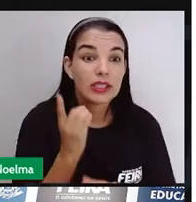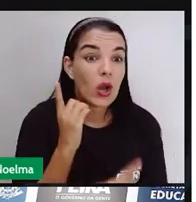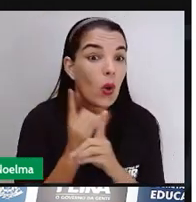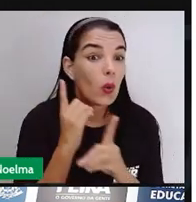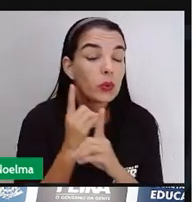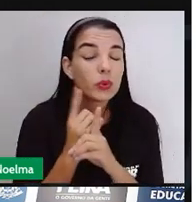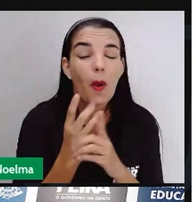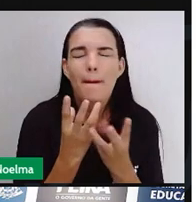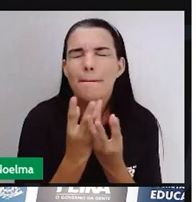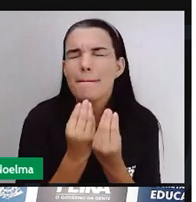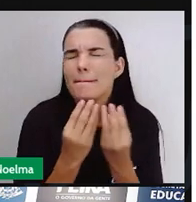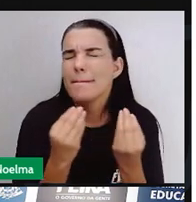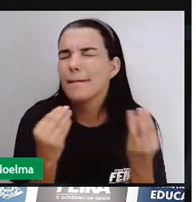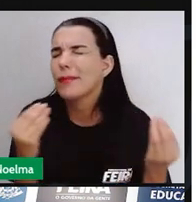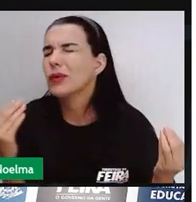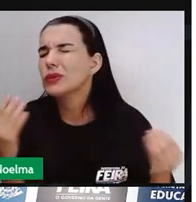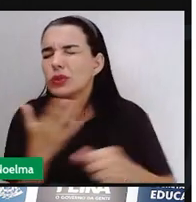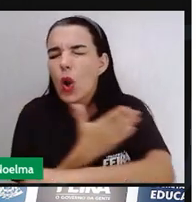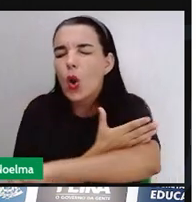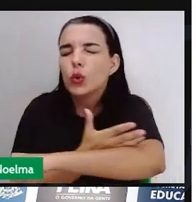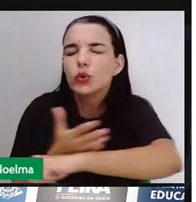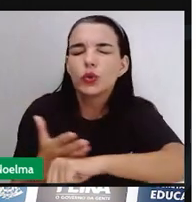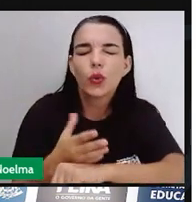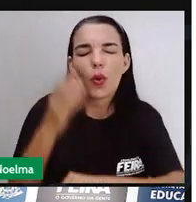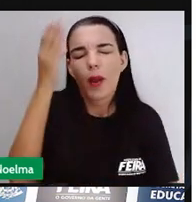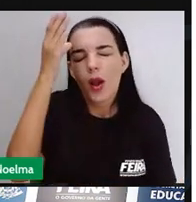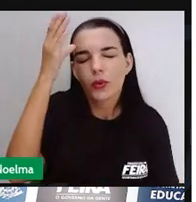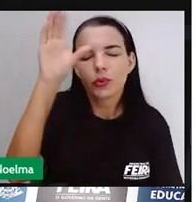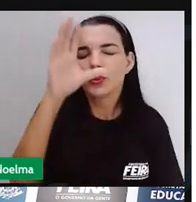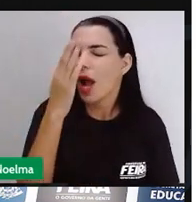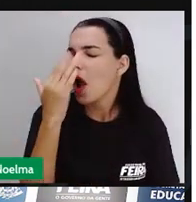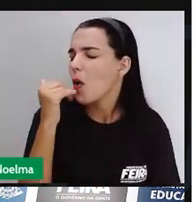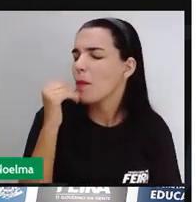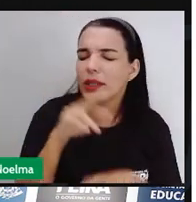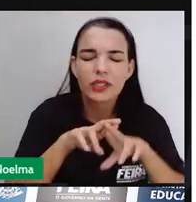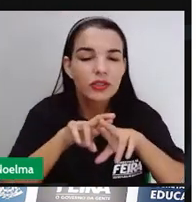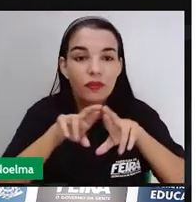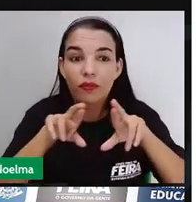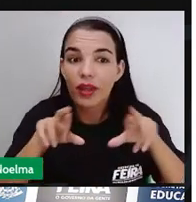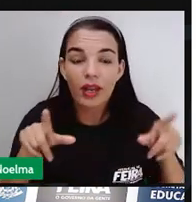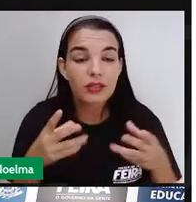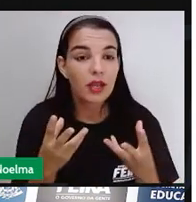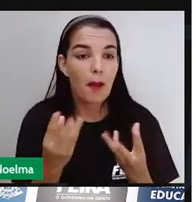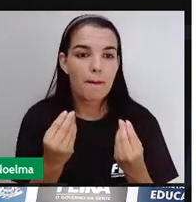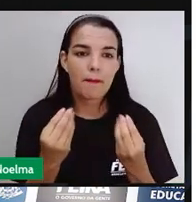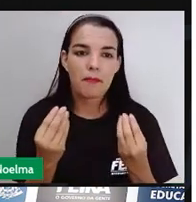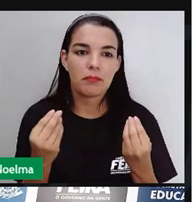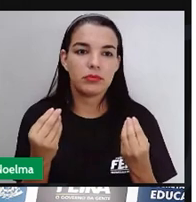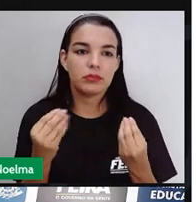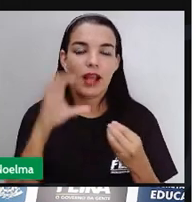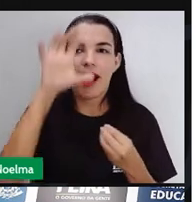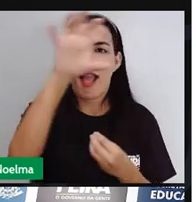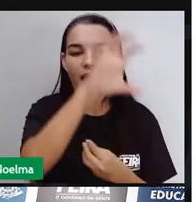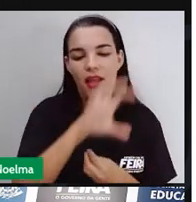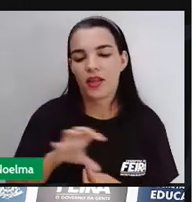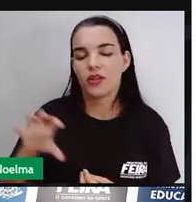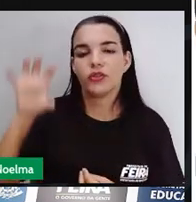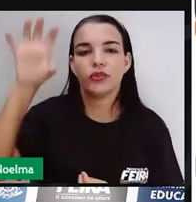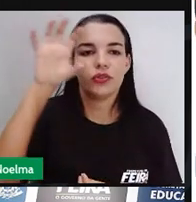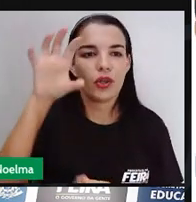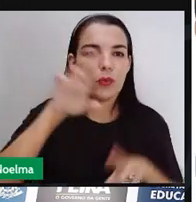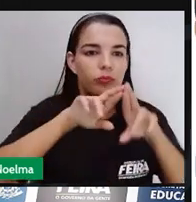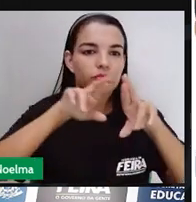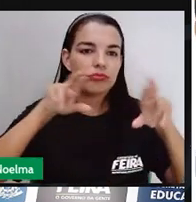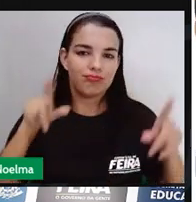manifestações culturais, costumes, práticos, tipos, dentre outros aspectos, muito diferente de uma região para a